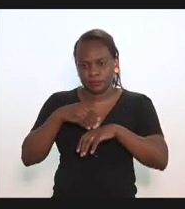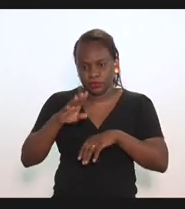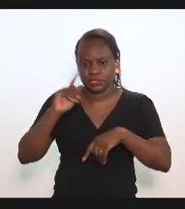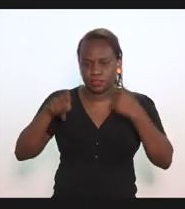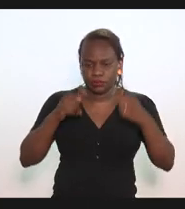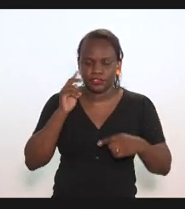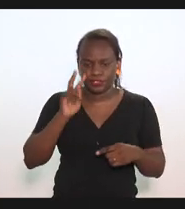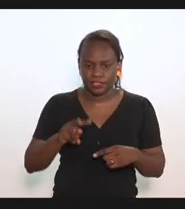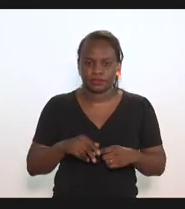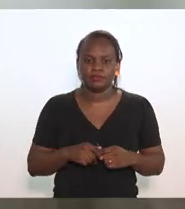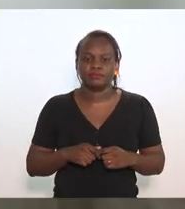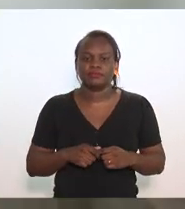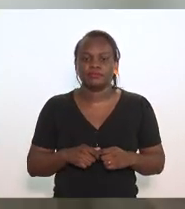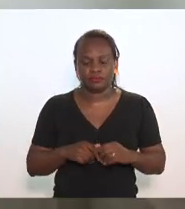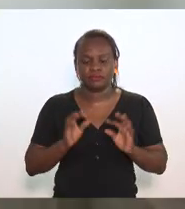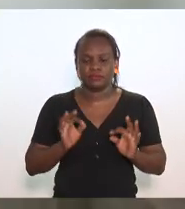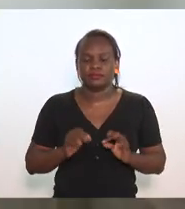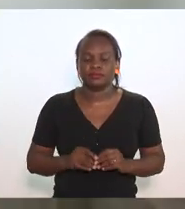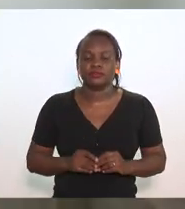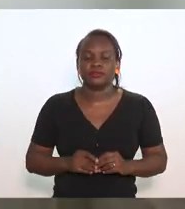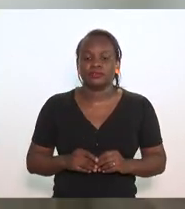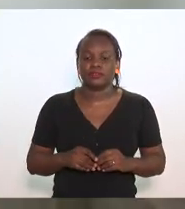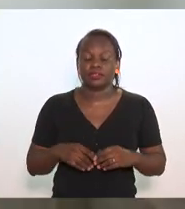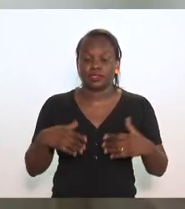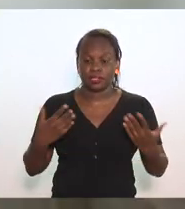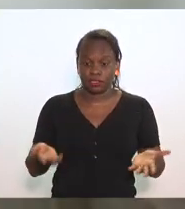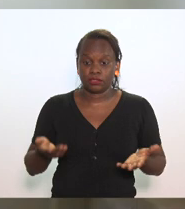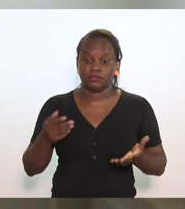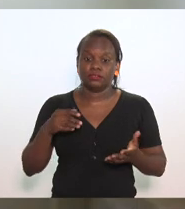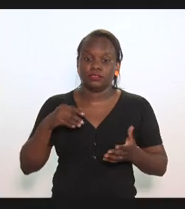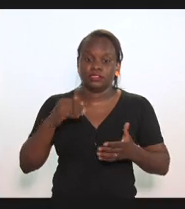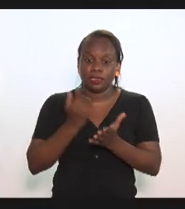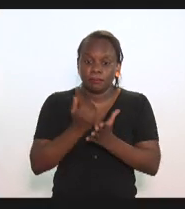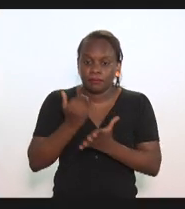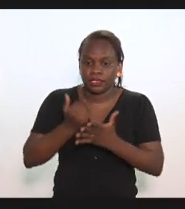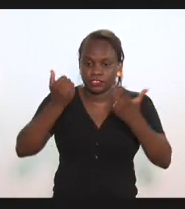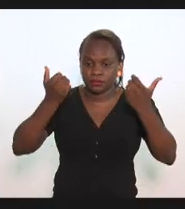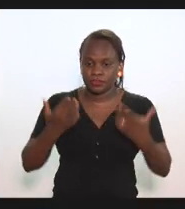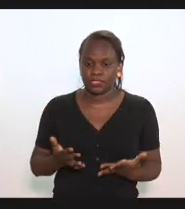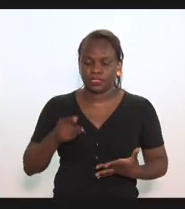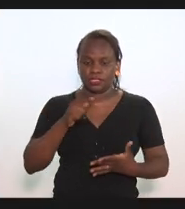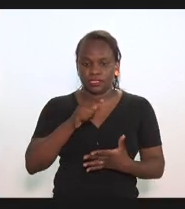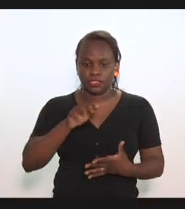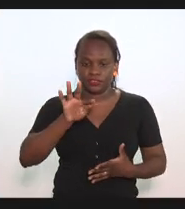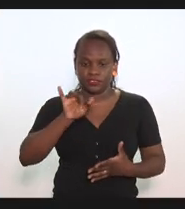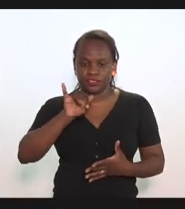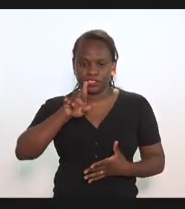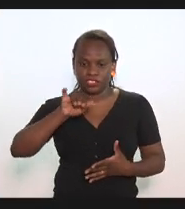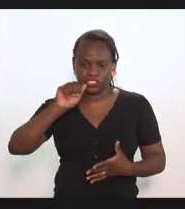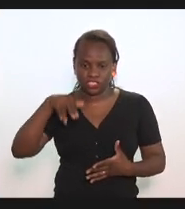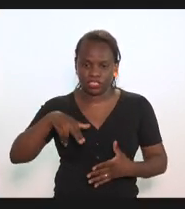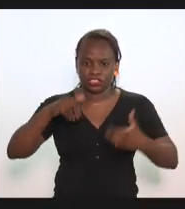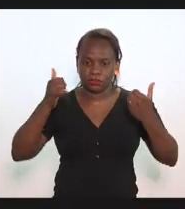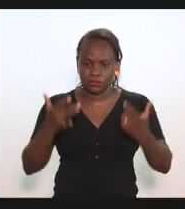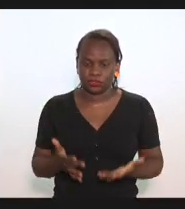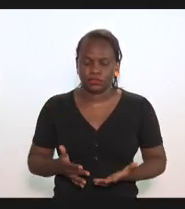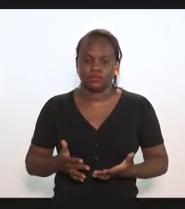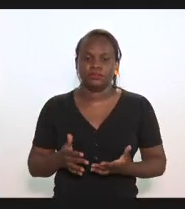os senhores. Perfeito. É basicamente complementar aí ao que a Feijão falou, né? Então,